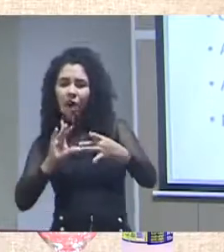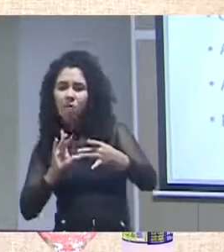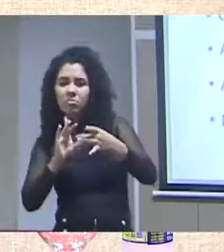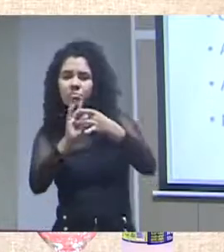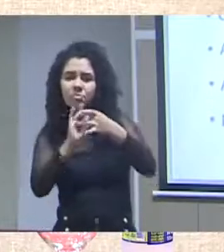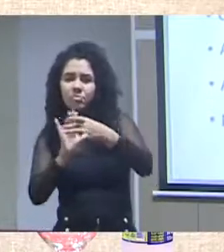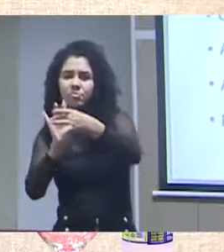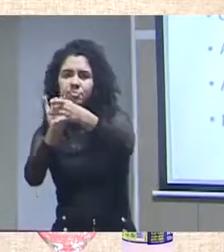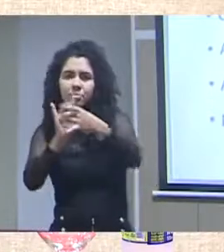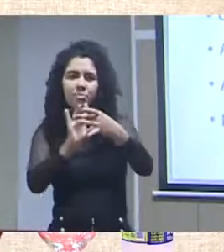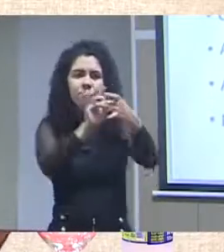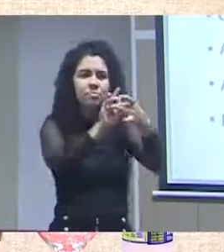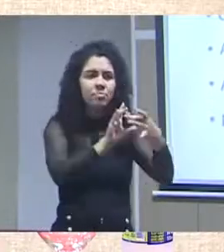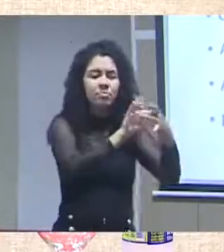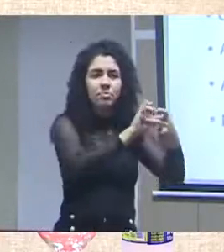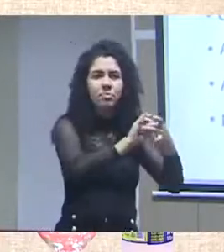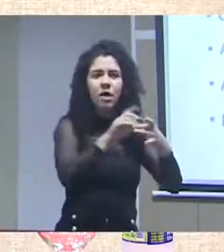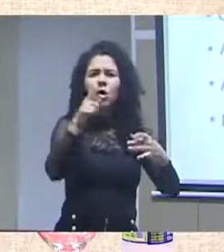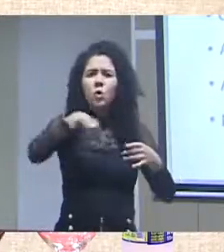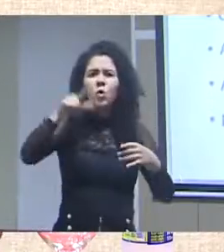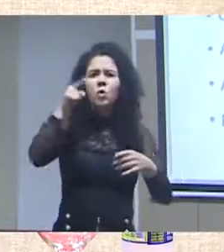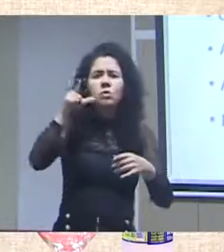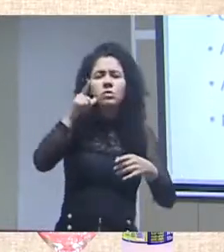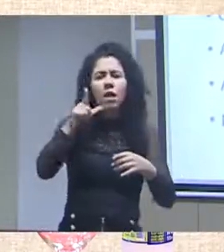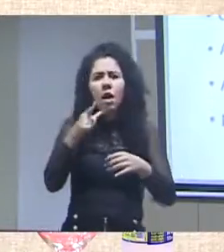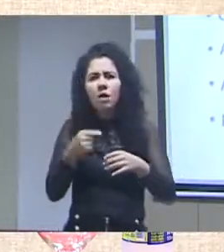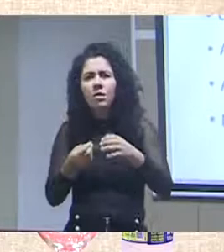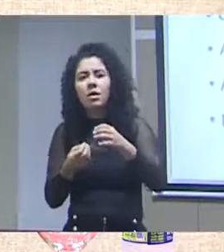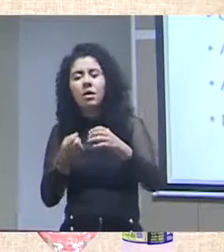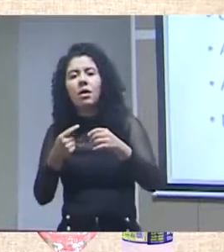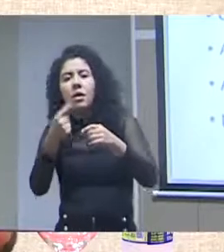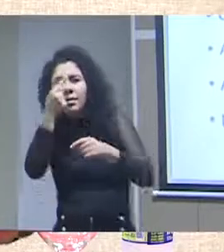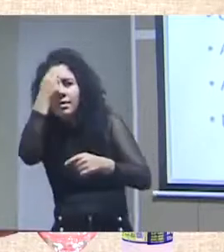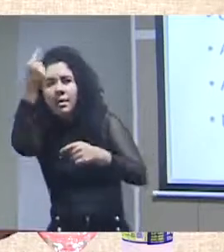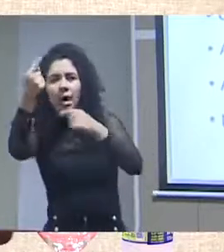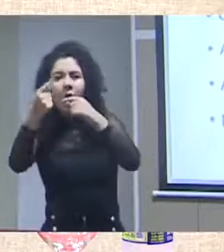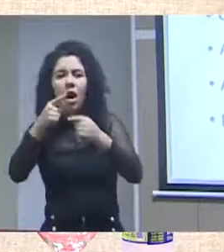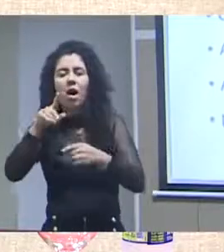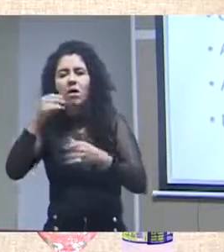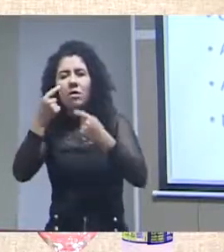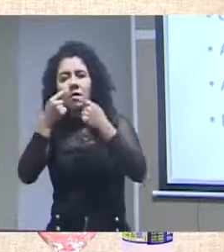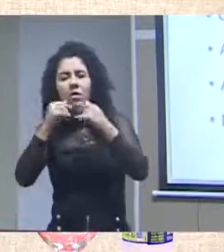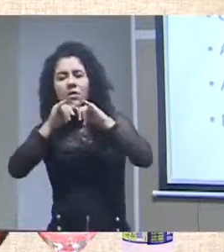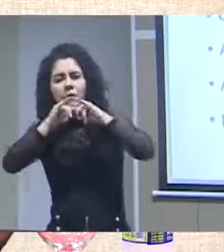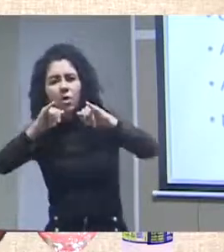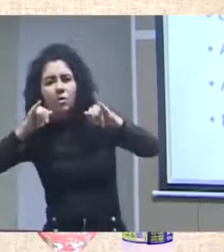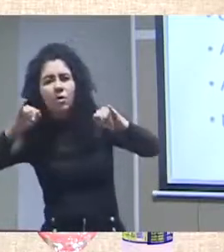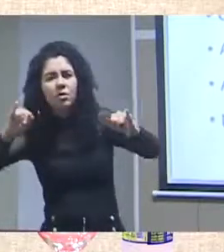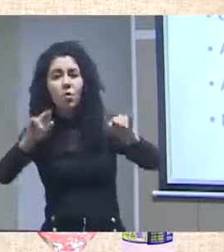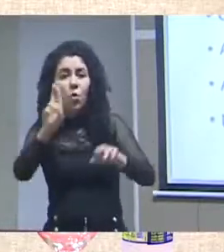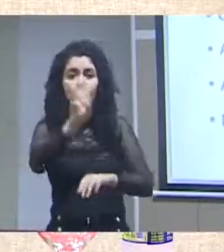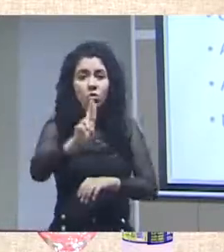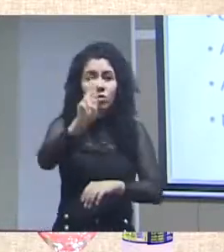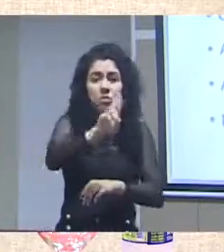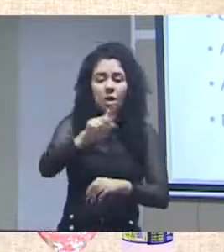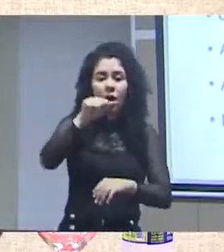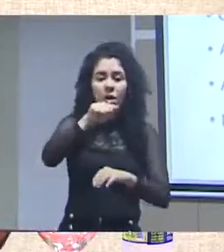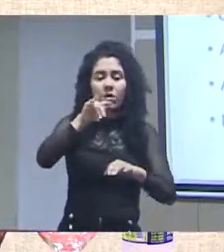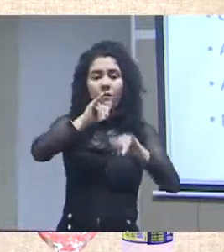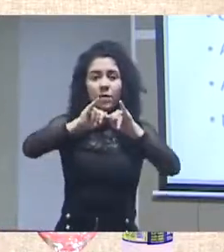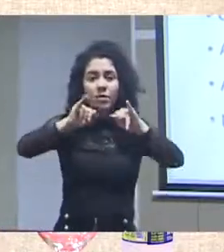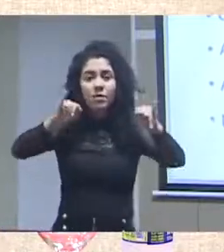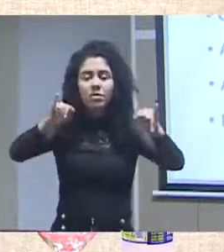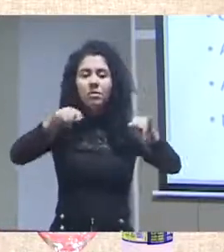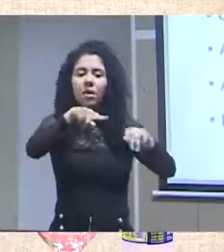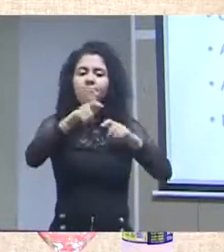criando dados, gerando dados, usando dados, reutilizando dados, mais essa economia política dos dados